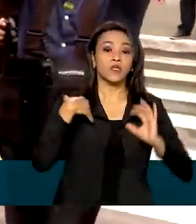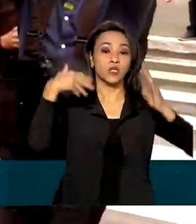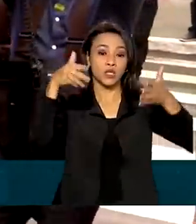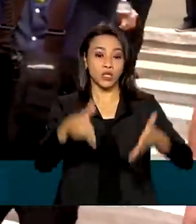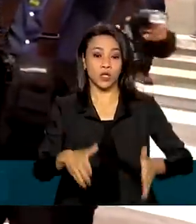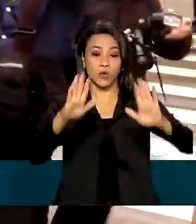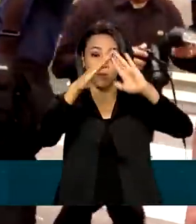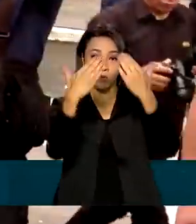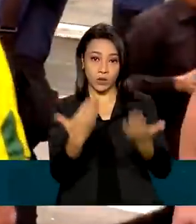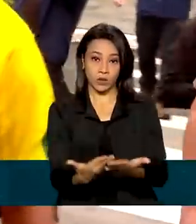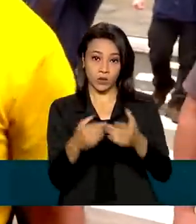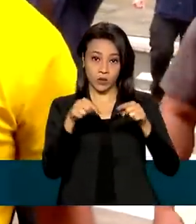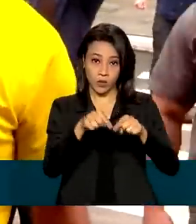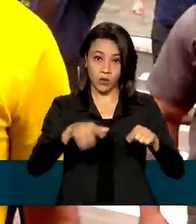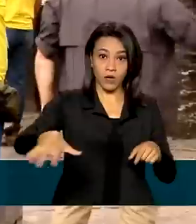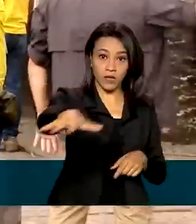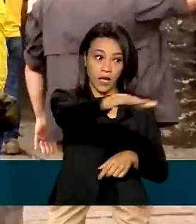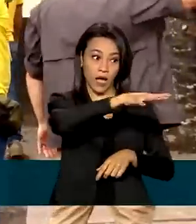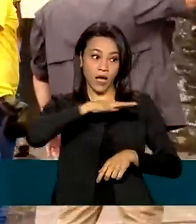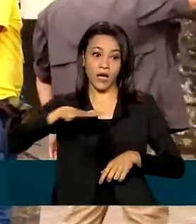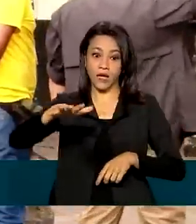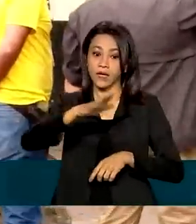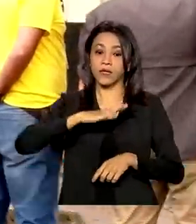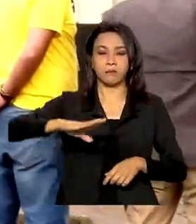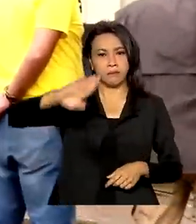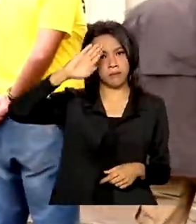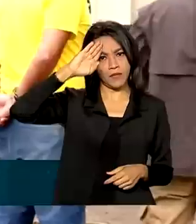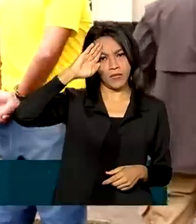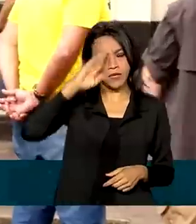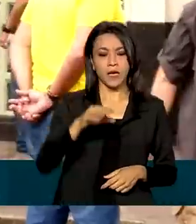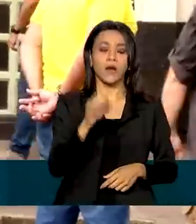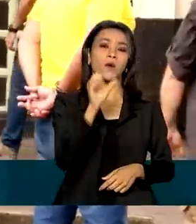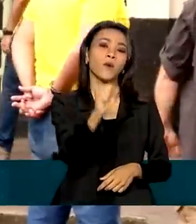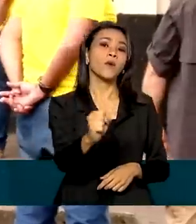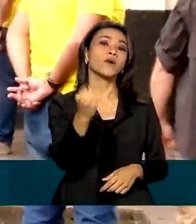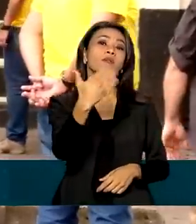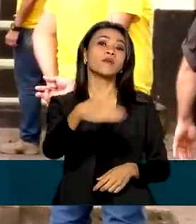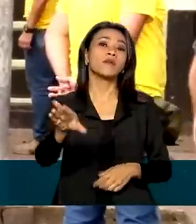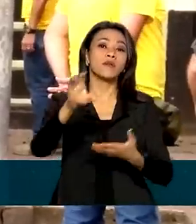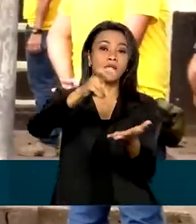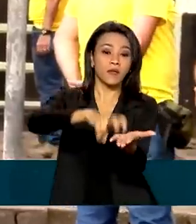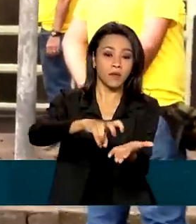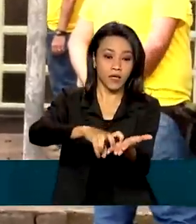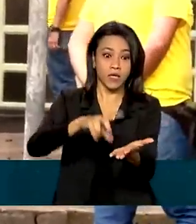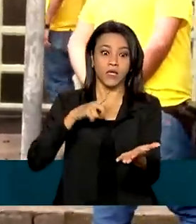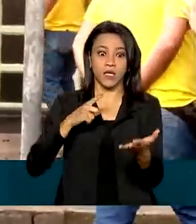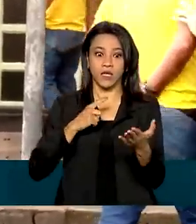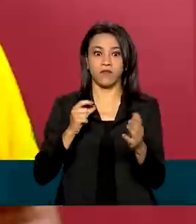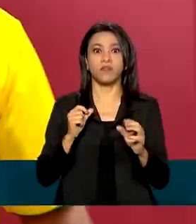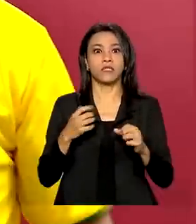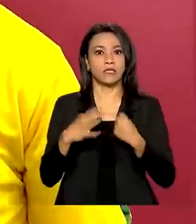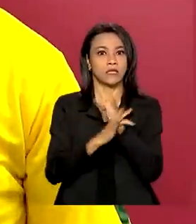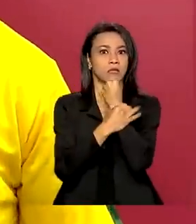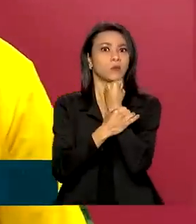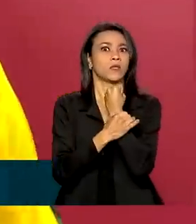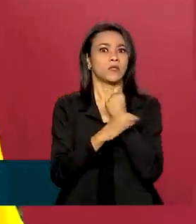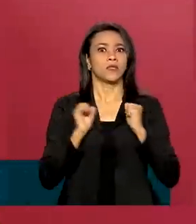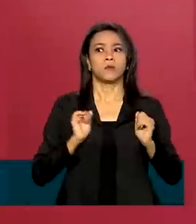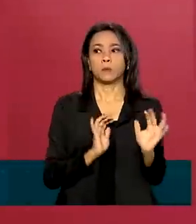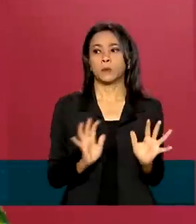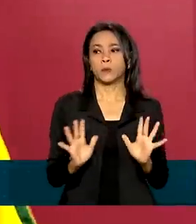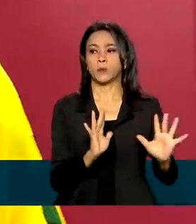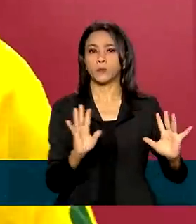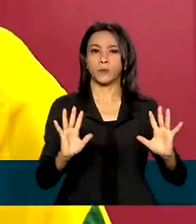Rosa de Fonseca, na Vila Militar, por volta de 8h50 da manhã. Sob forte esquema de segurança, o presidente